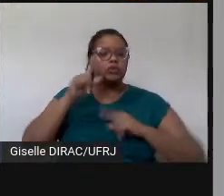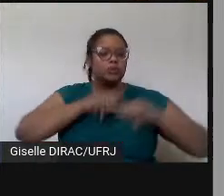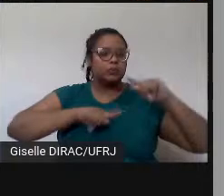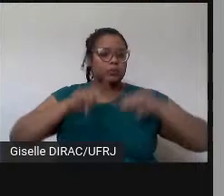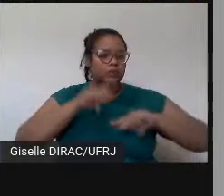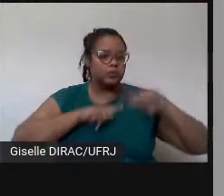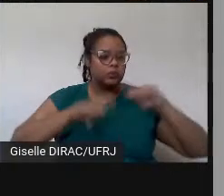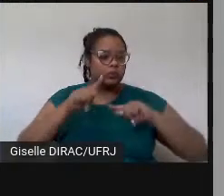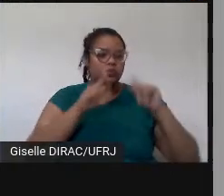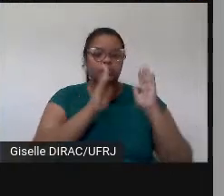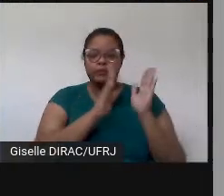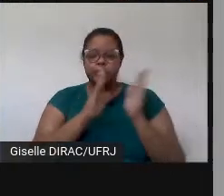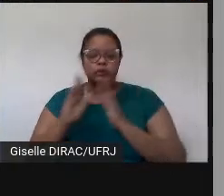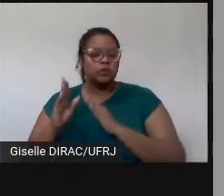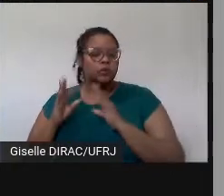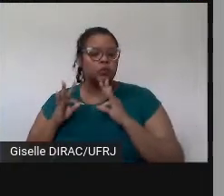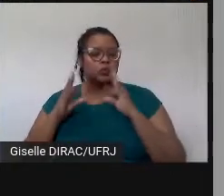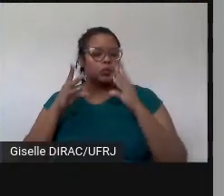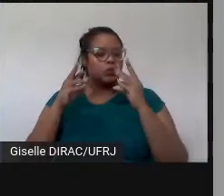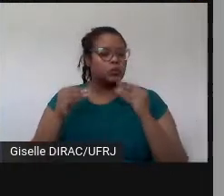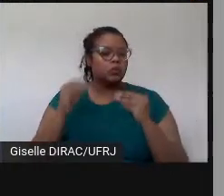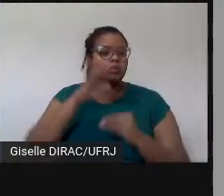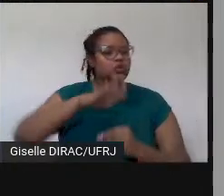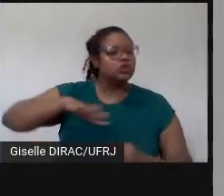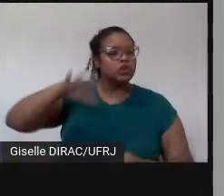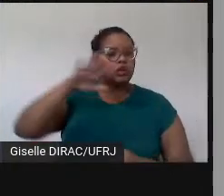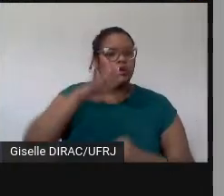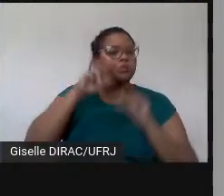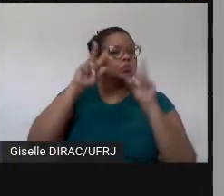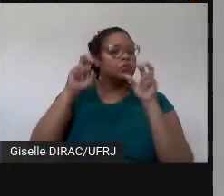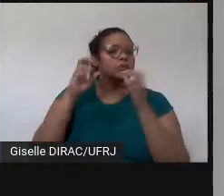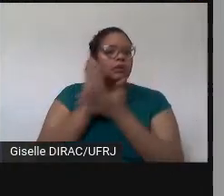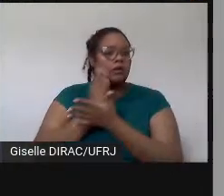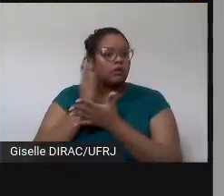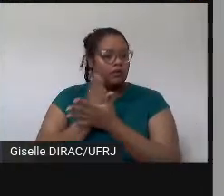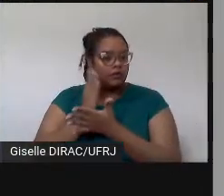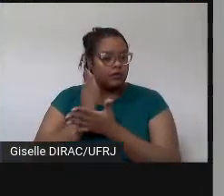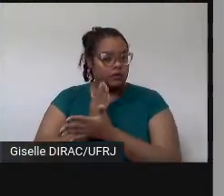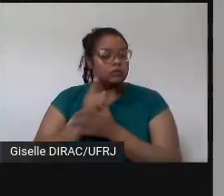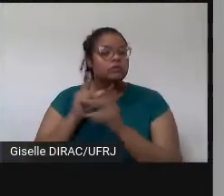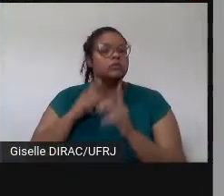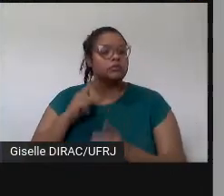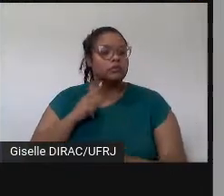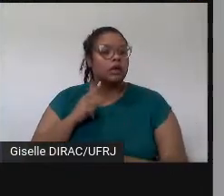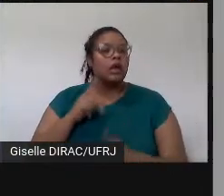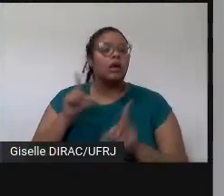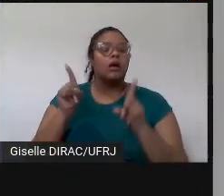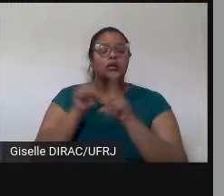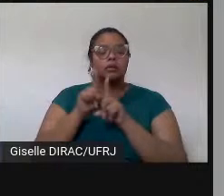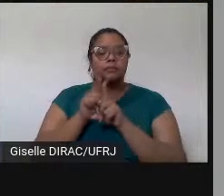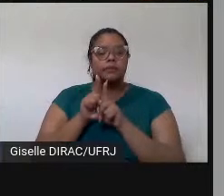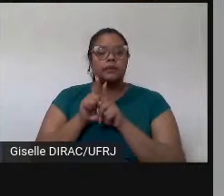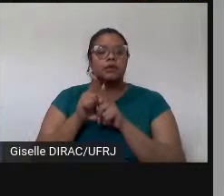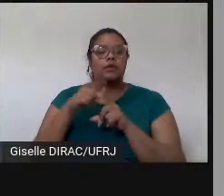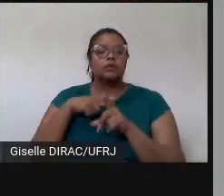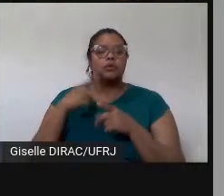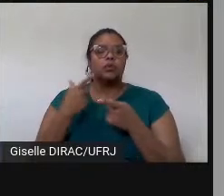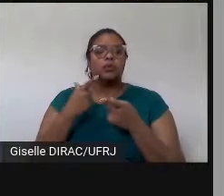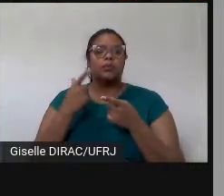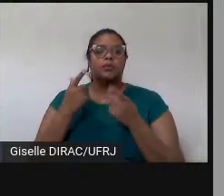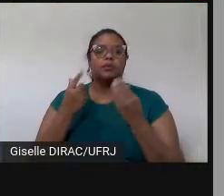processos mais gerais da revista, e também, por exemplo, sobre